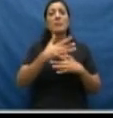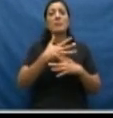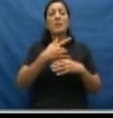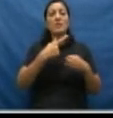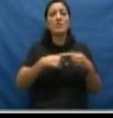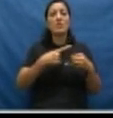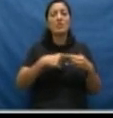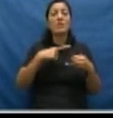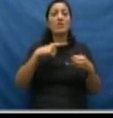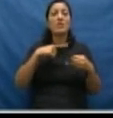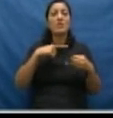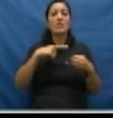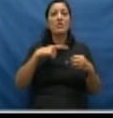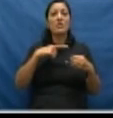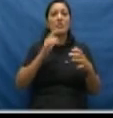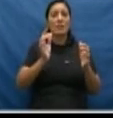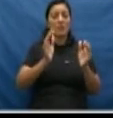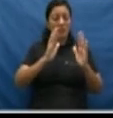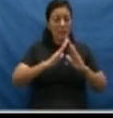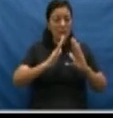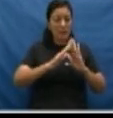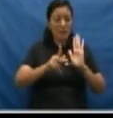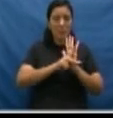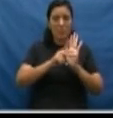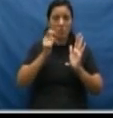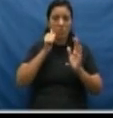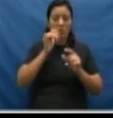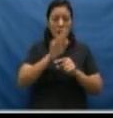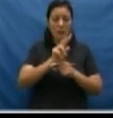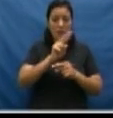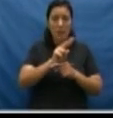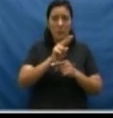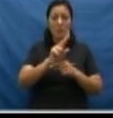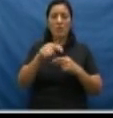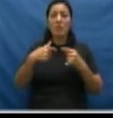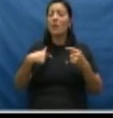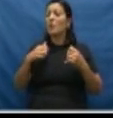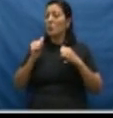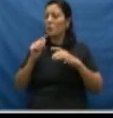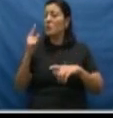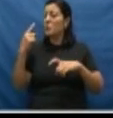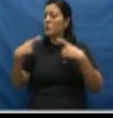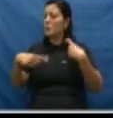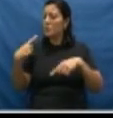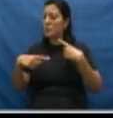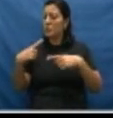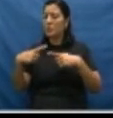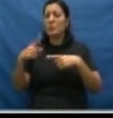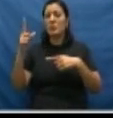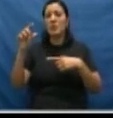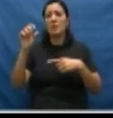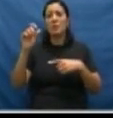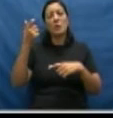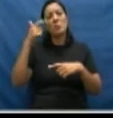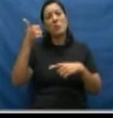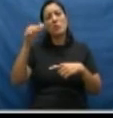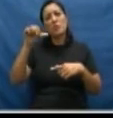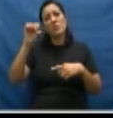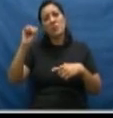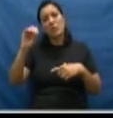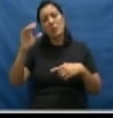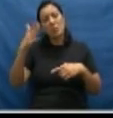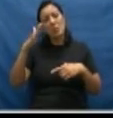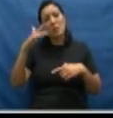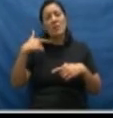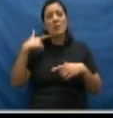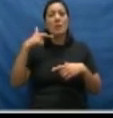interior de São Paulo a ter uma casa-abrigo. Quando nós começávamos a discutir há 20 anos, na década de 80, as